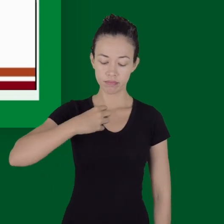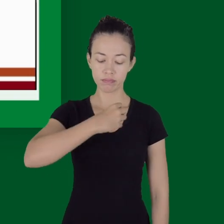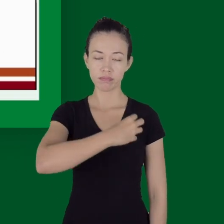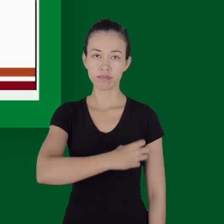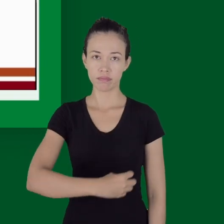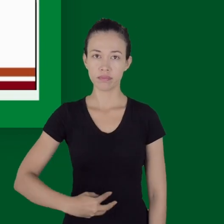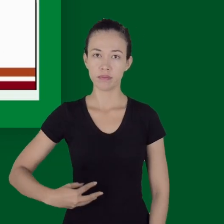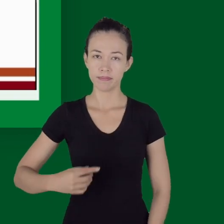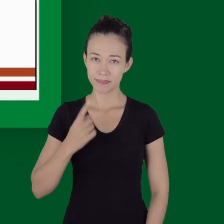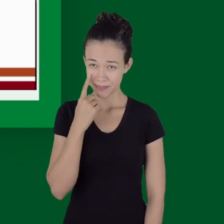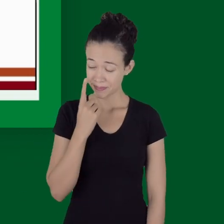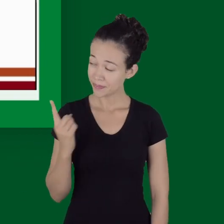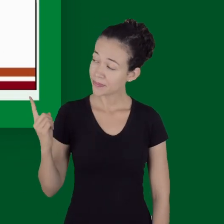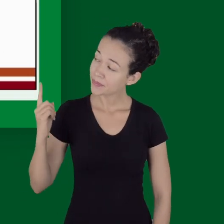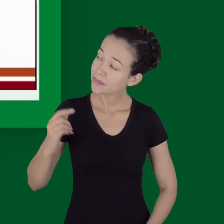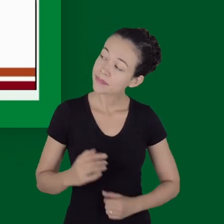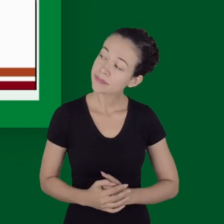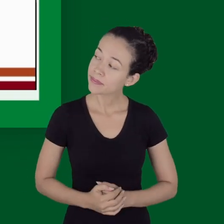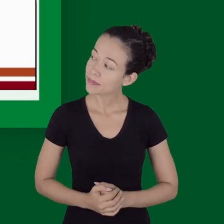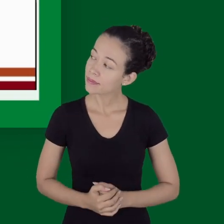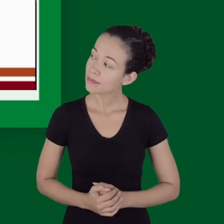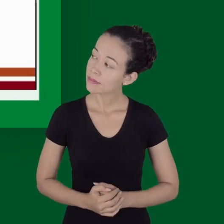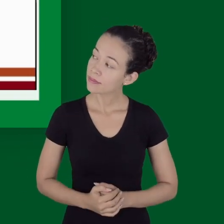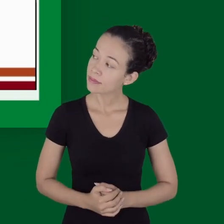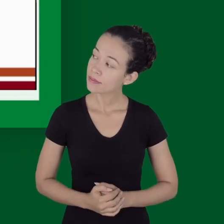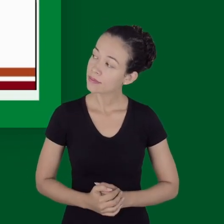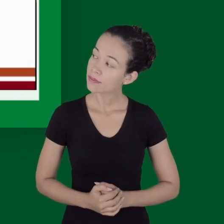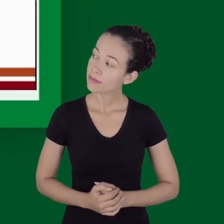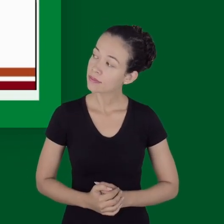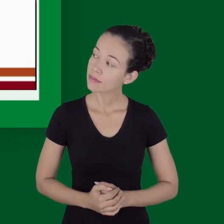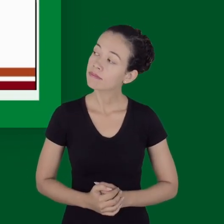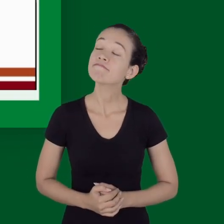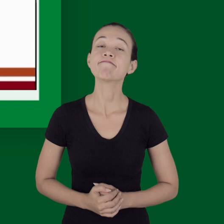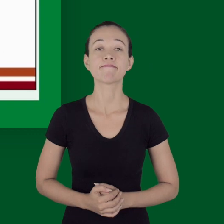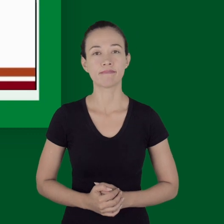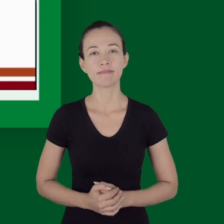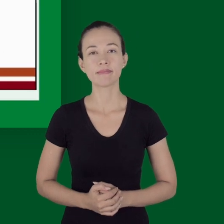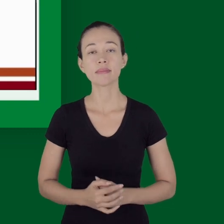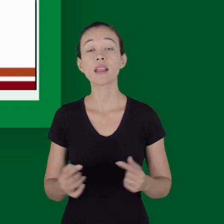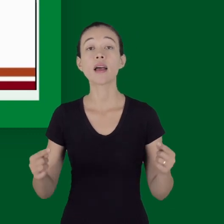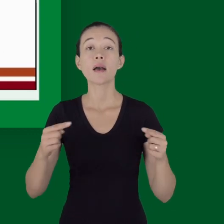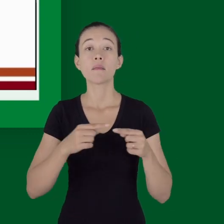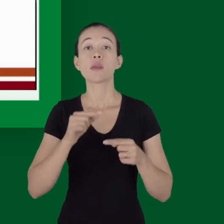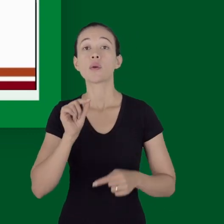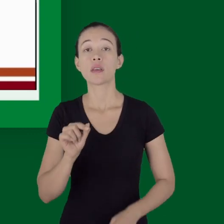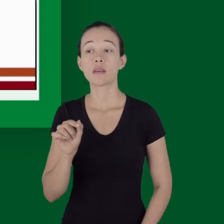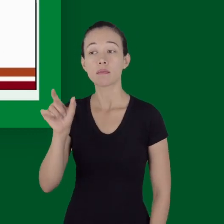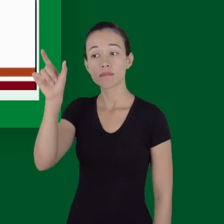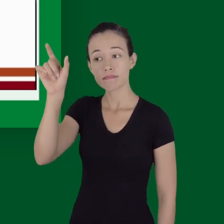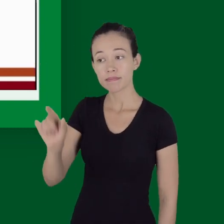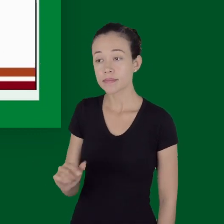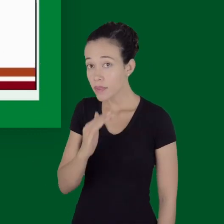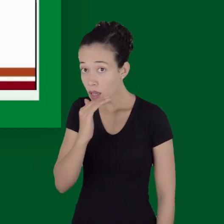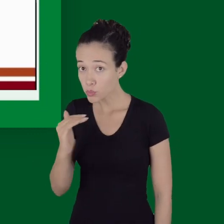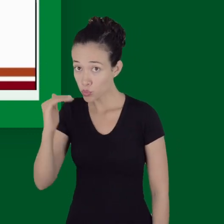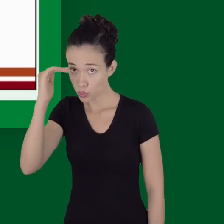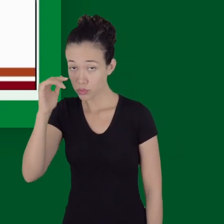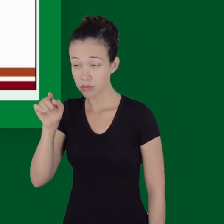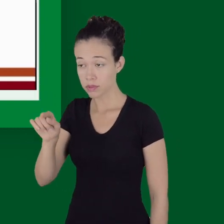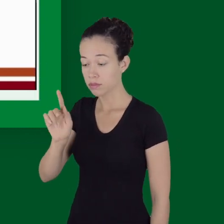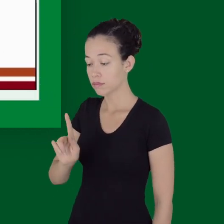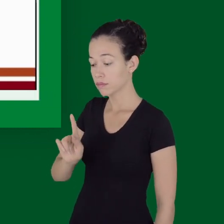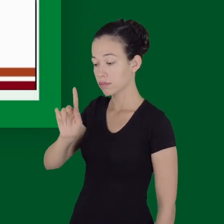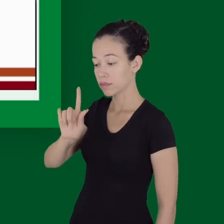Estou falando um pouco do choque hemorrágico. Aqui, para esses valores, a gente vai usar, em média, um